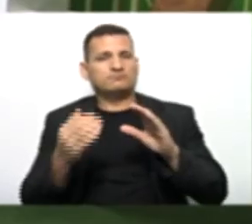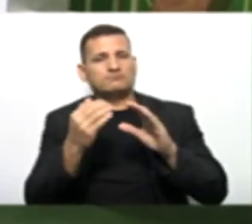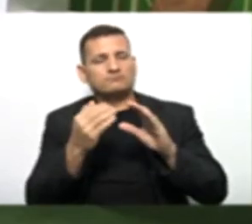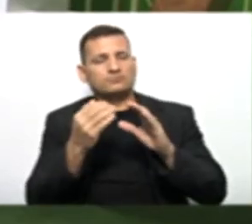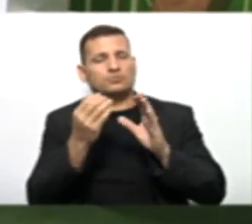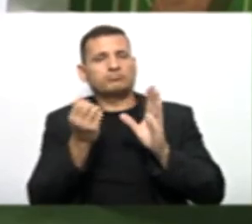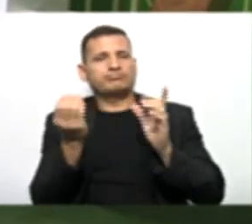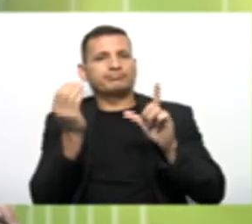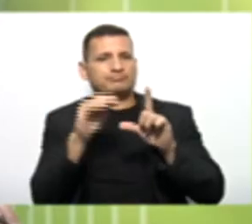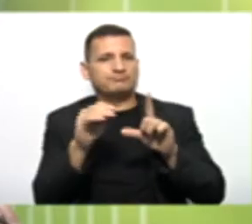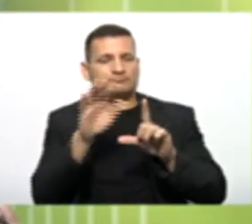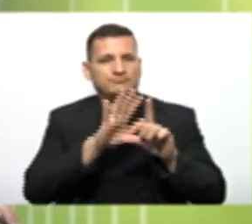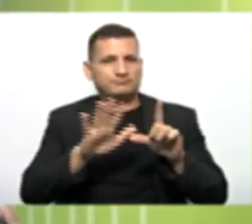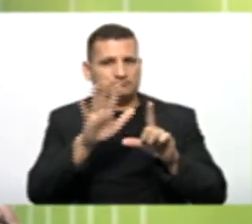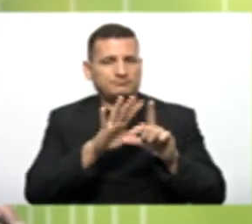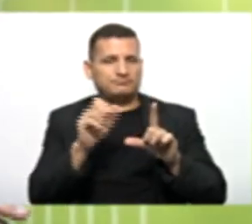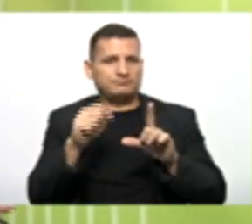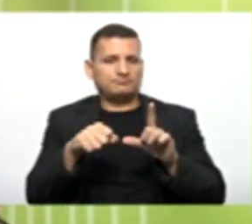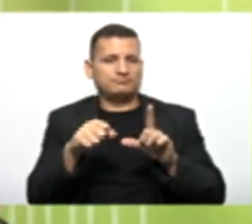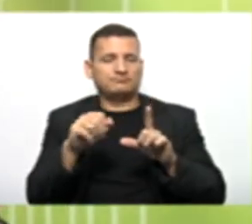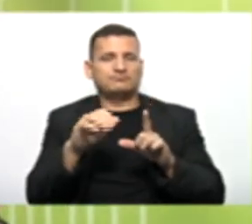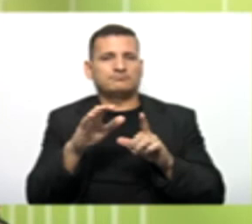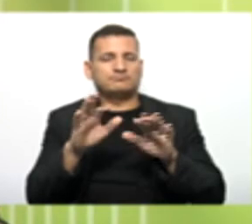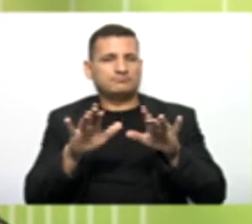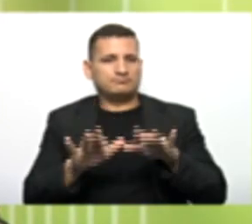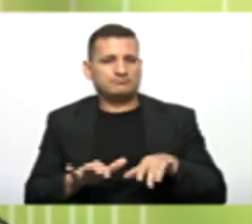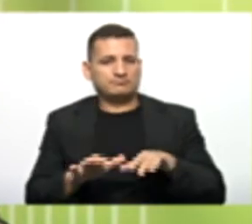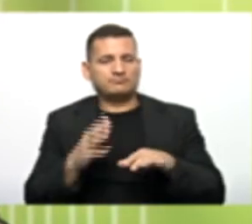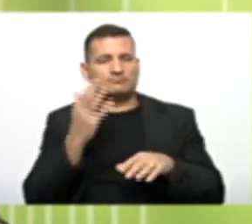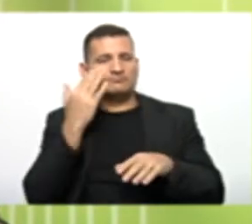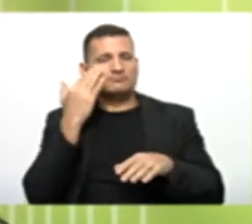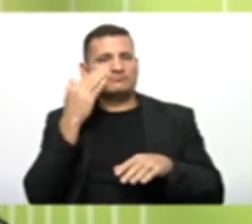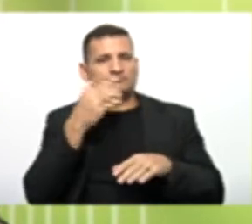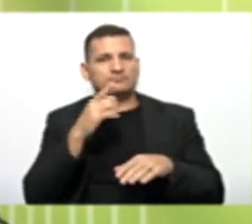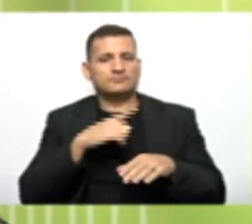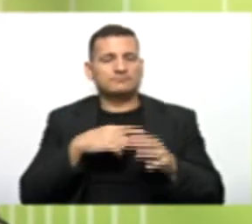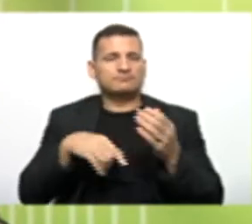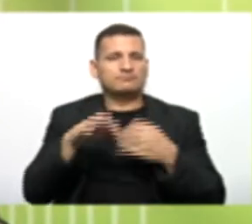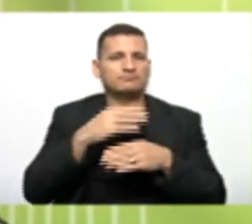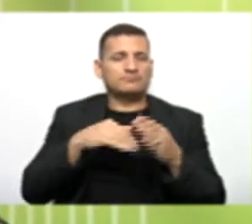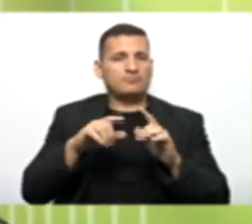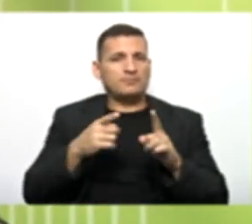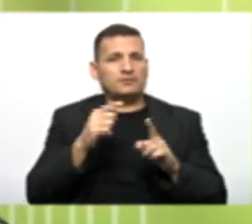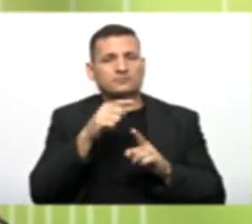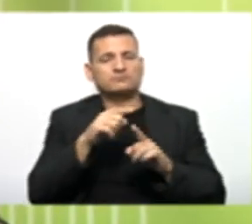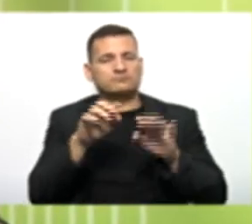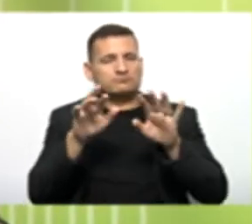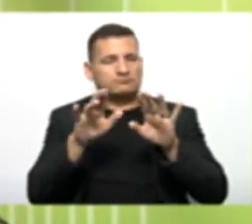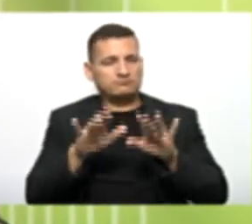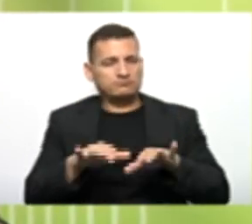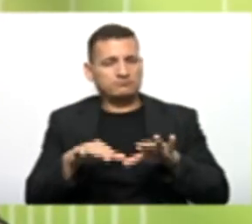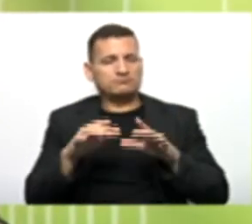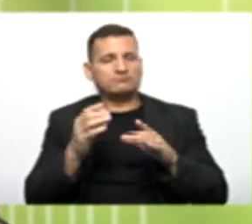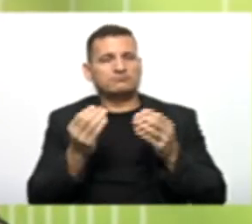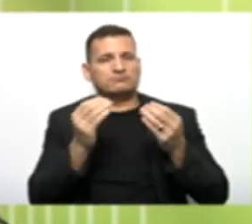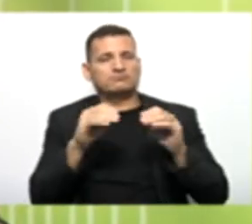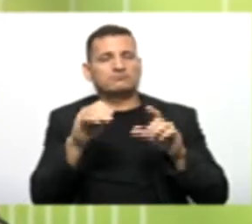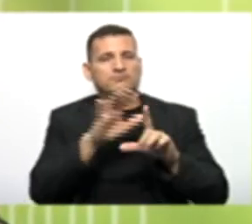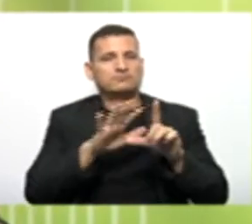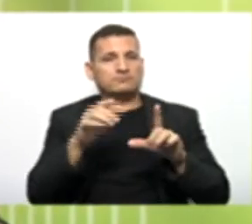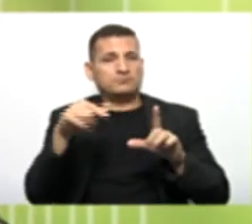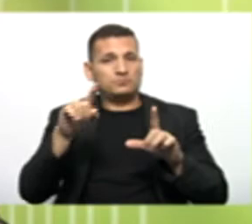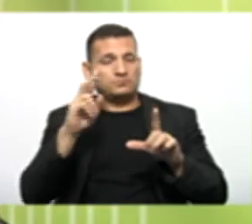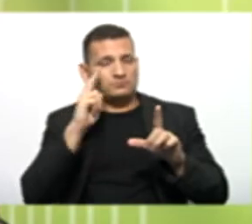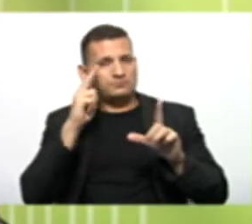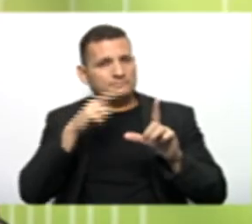vocês Tá pessoal? Fiquem tranquilos Sei que fica Um pouquinho bagunçado Aqui Mas vai ter esse código Todo bonitinho Lá para vocês Acompanharem